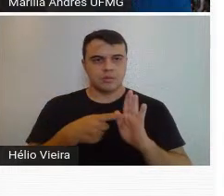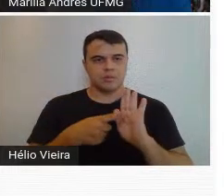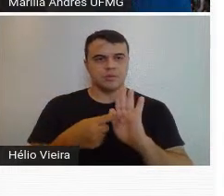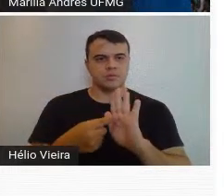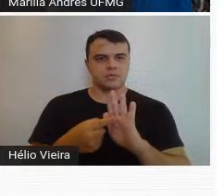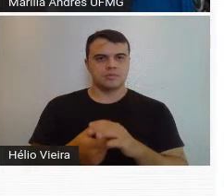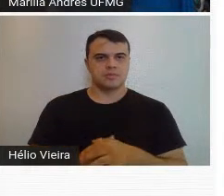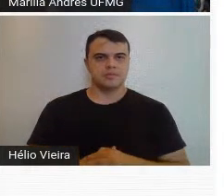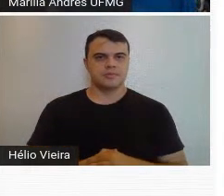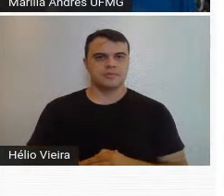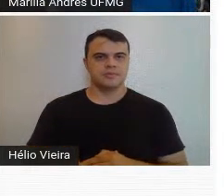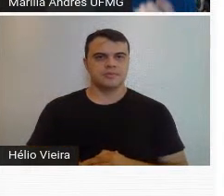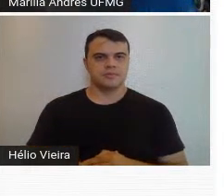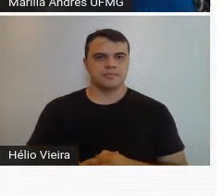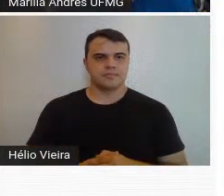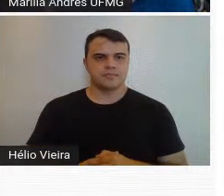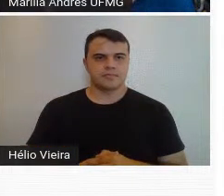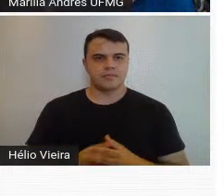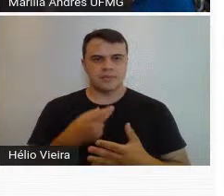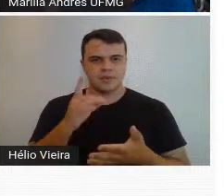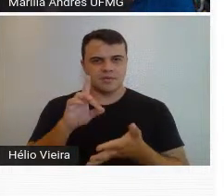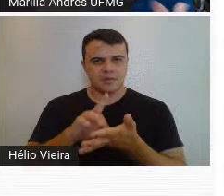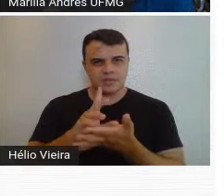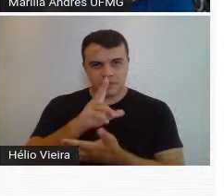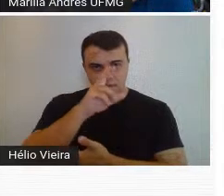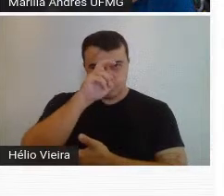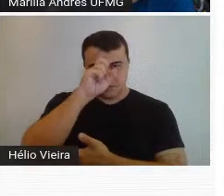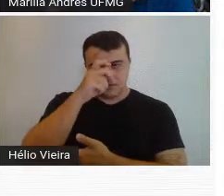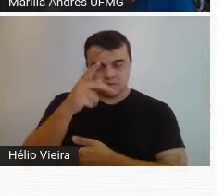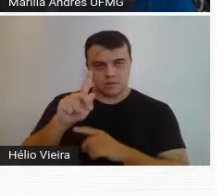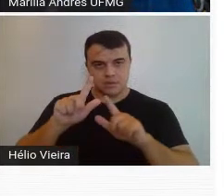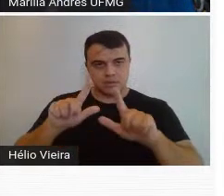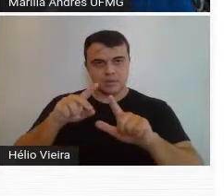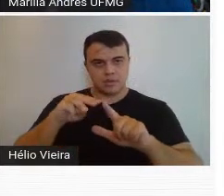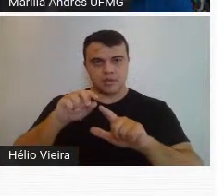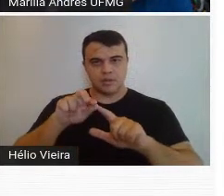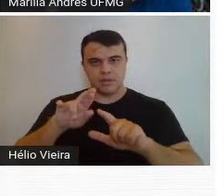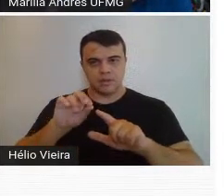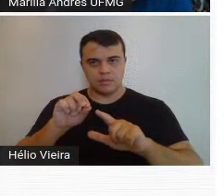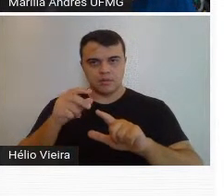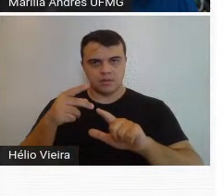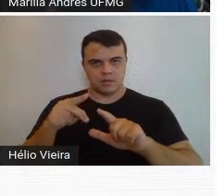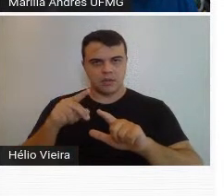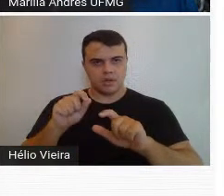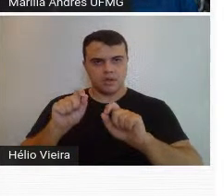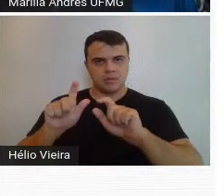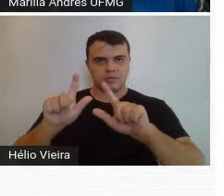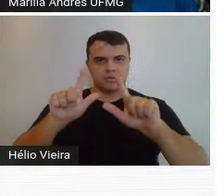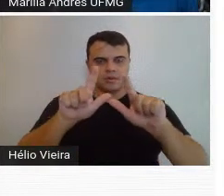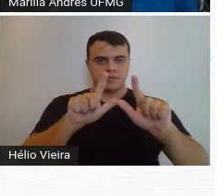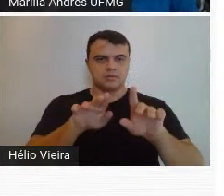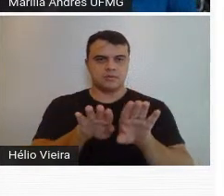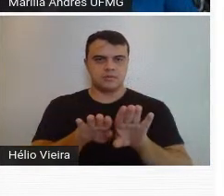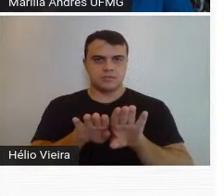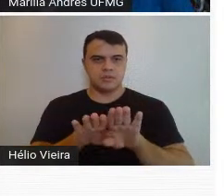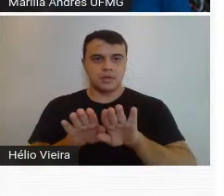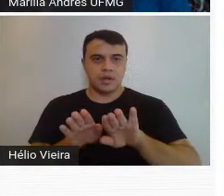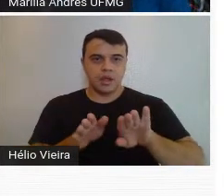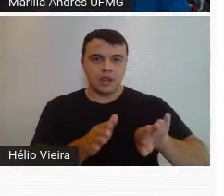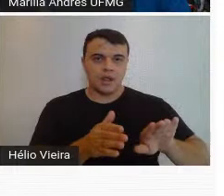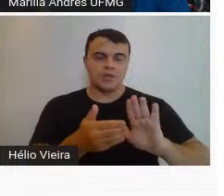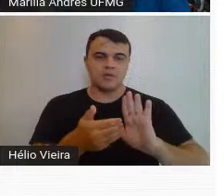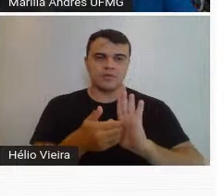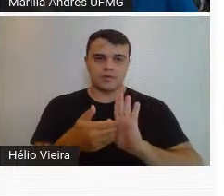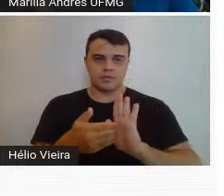a força da obra de Mário Silésio enquanto muralista também. E, finalmente,